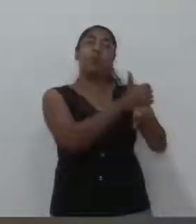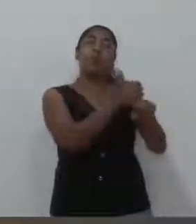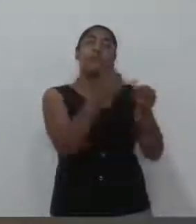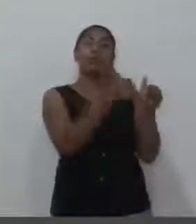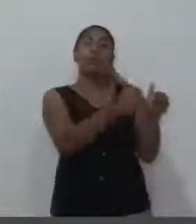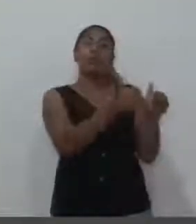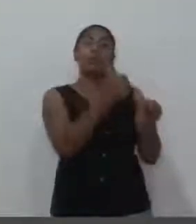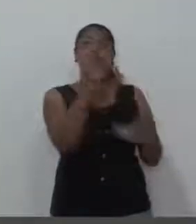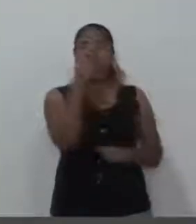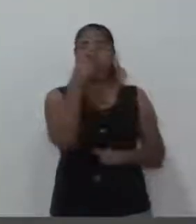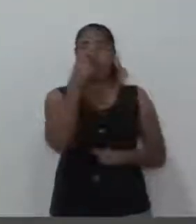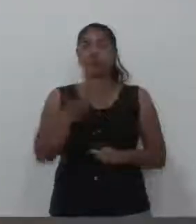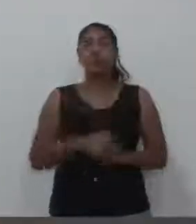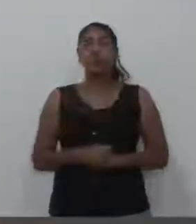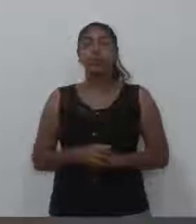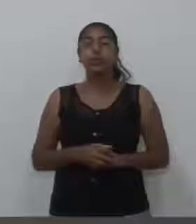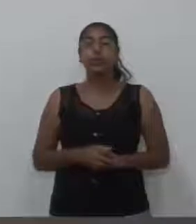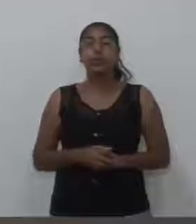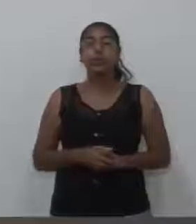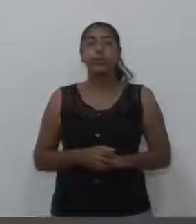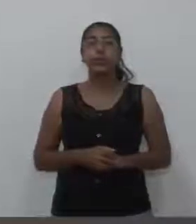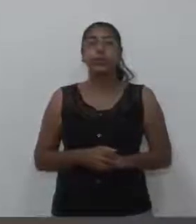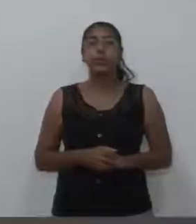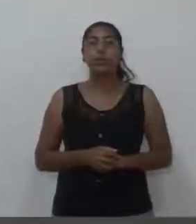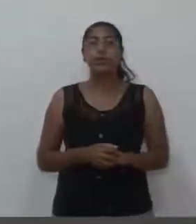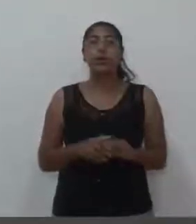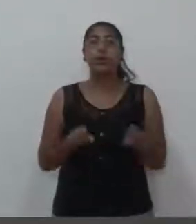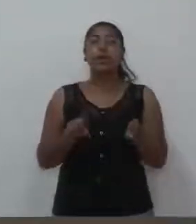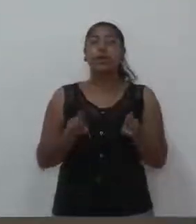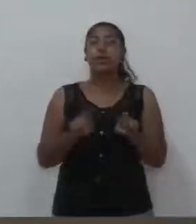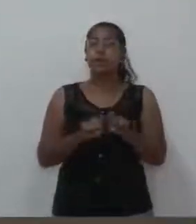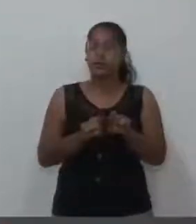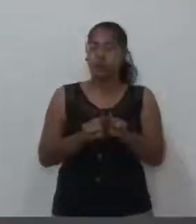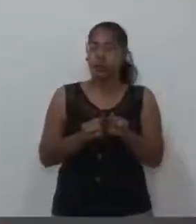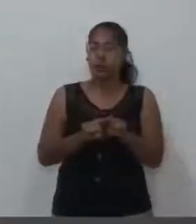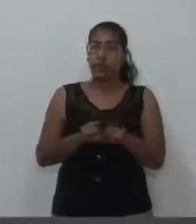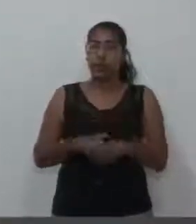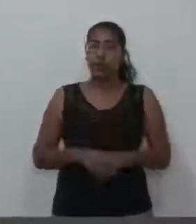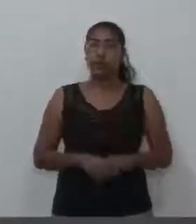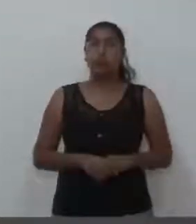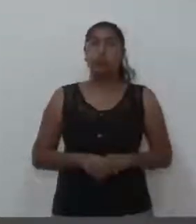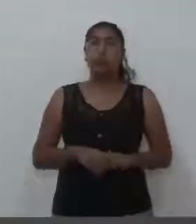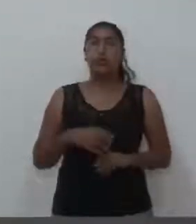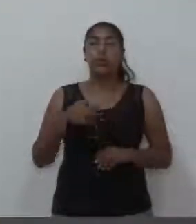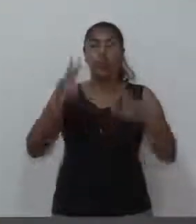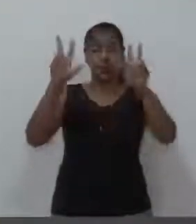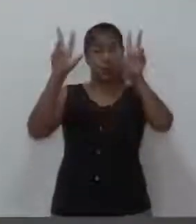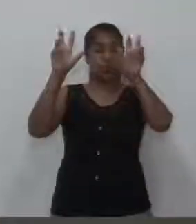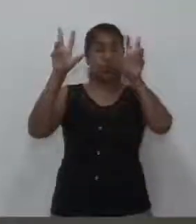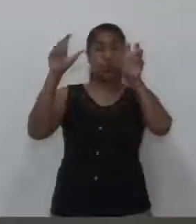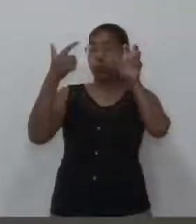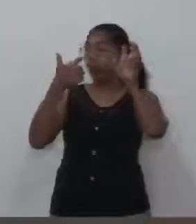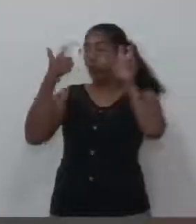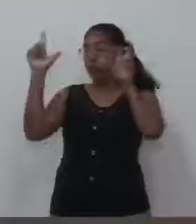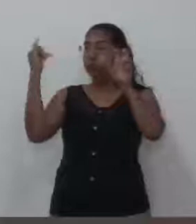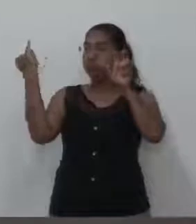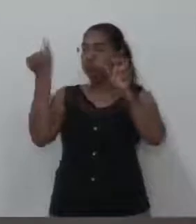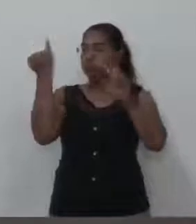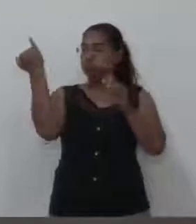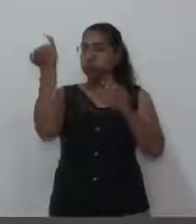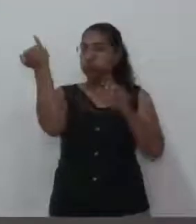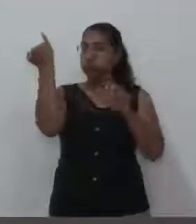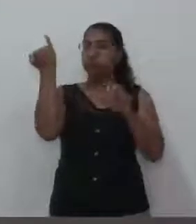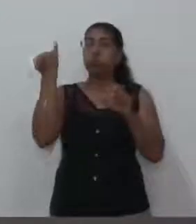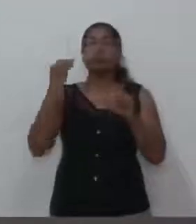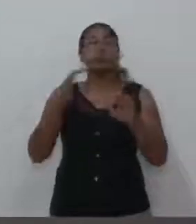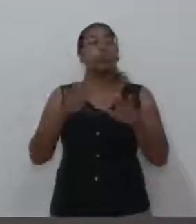Senhor presidente, gostaria de estar falando também de um outro tema aqui na nossa cidade, que vem